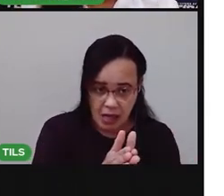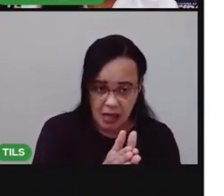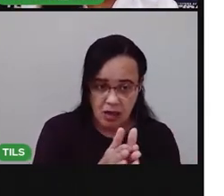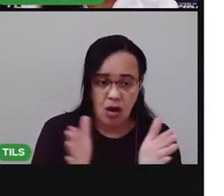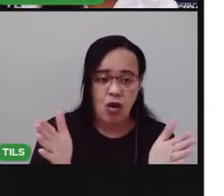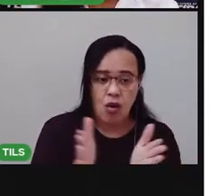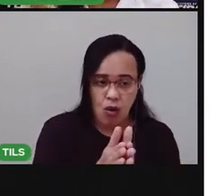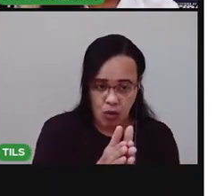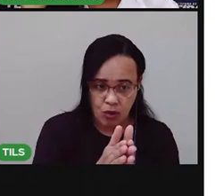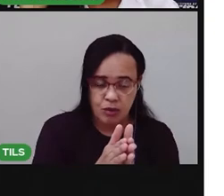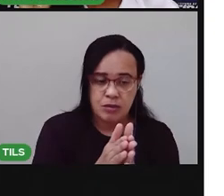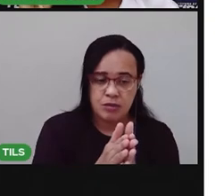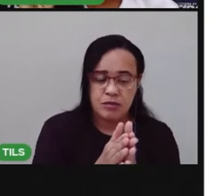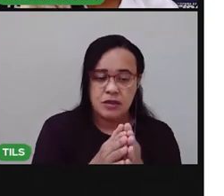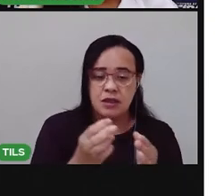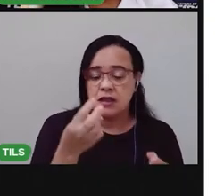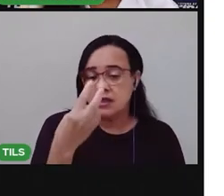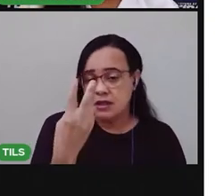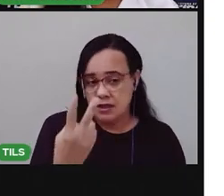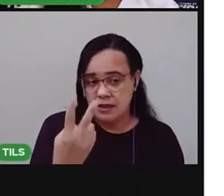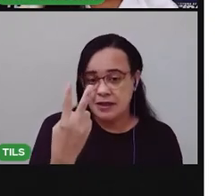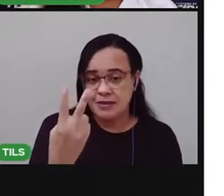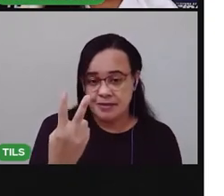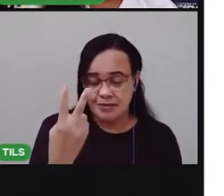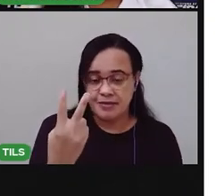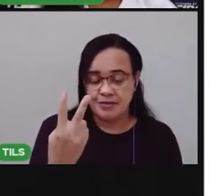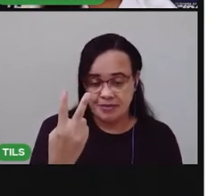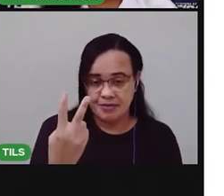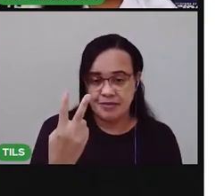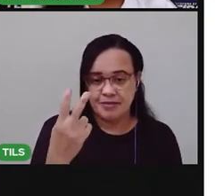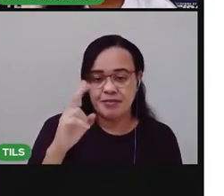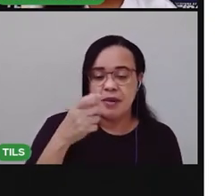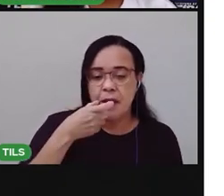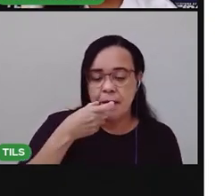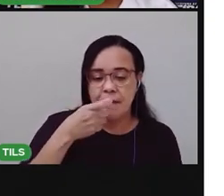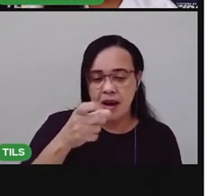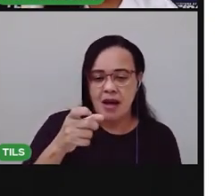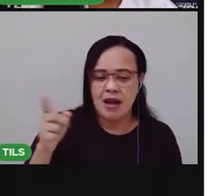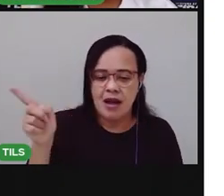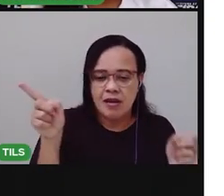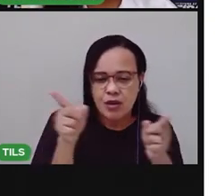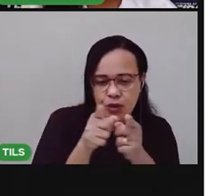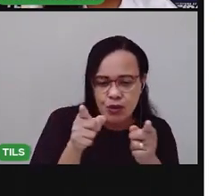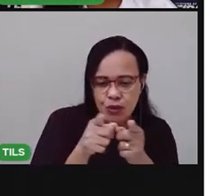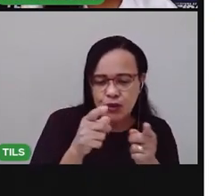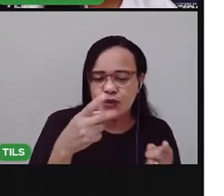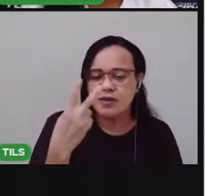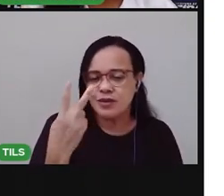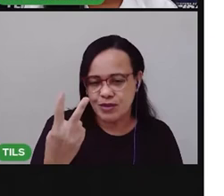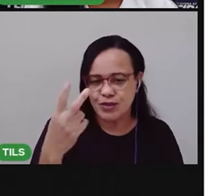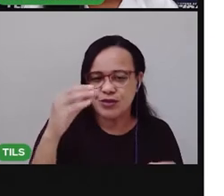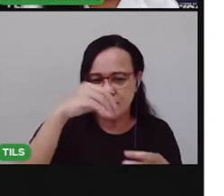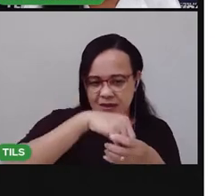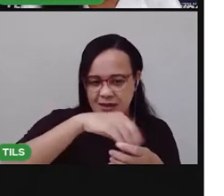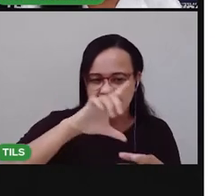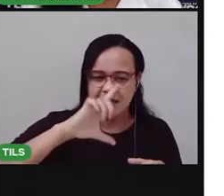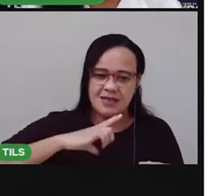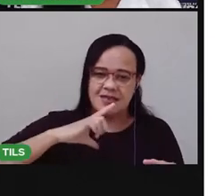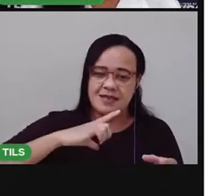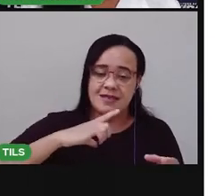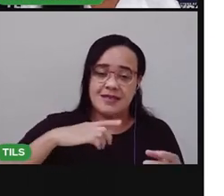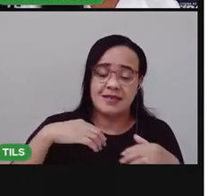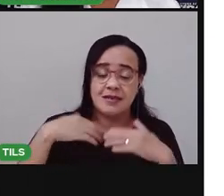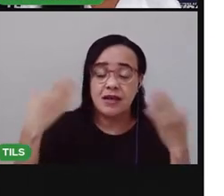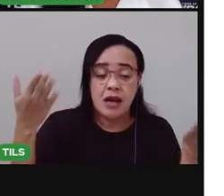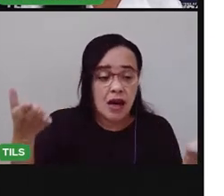Carro. Duas vezes. Então, uma palavra curta, né? Uma palavra de duas sílabas. Agora,